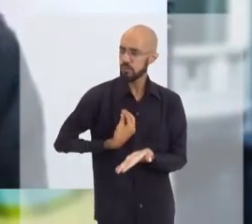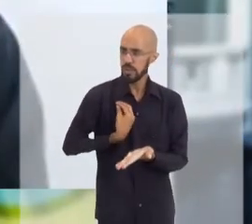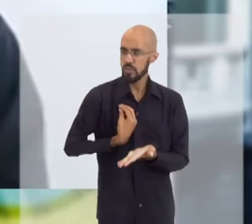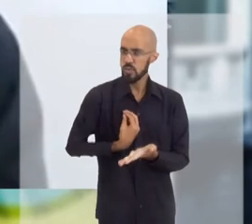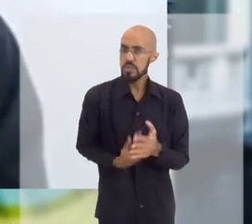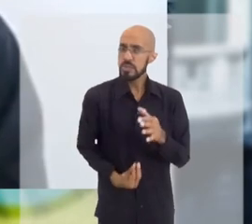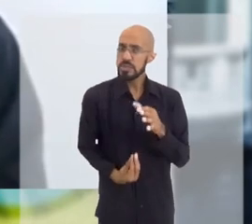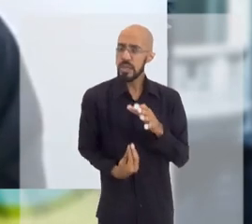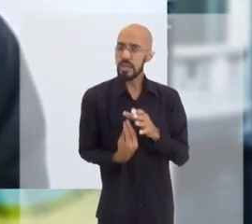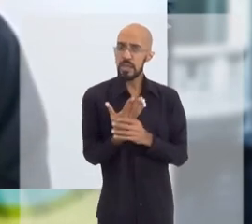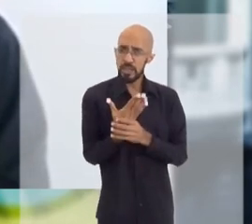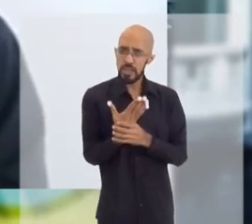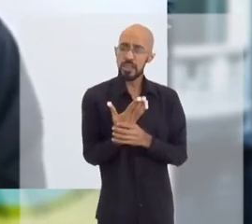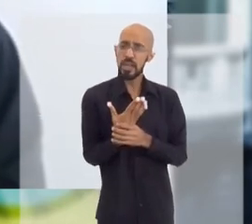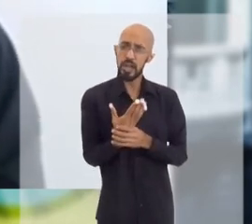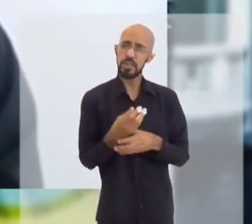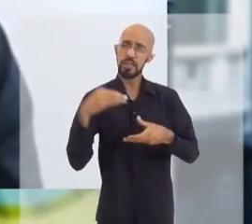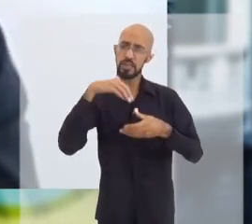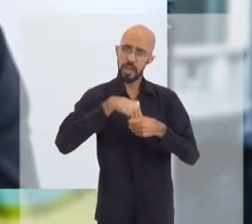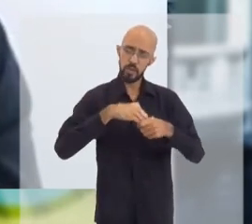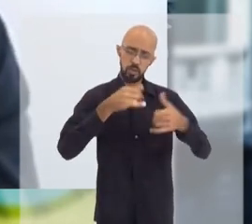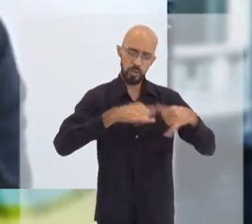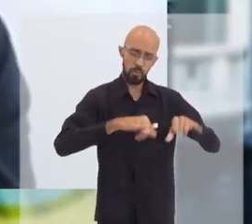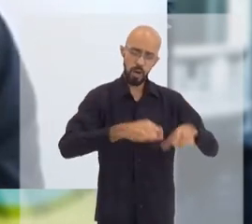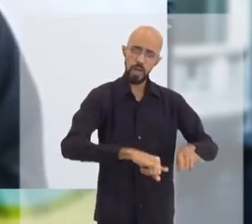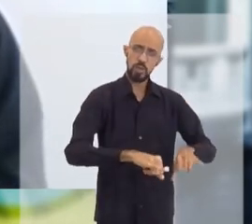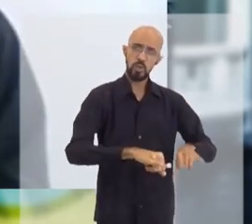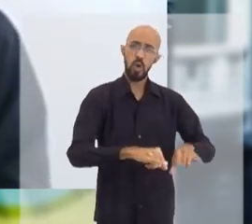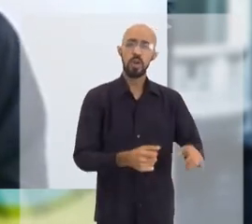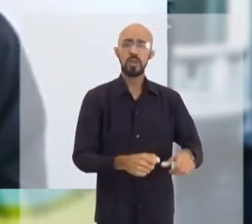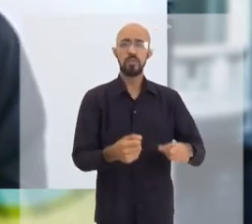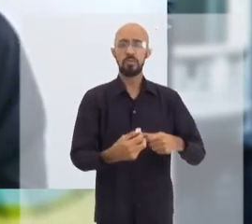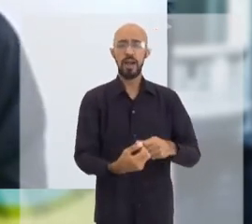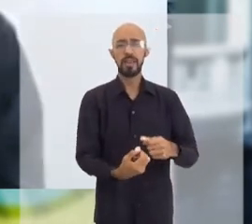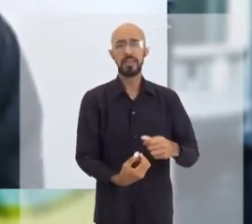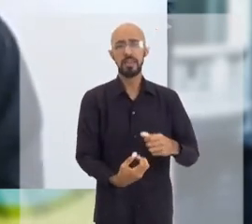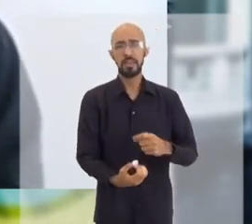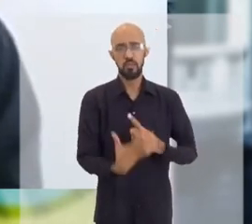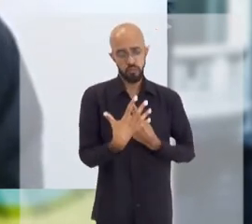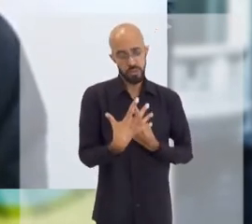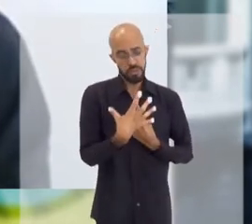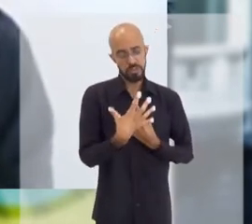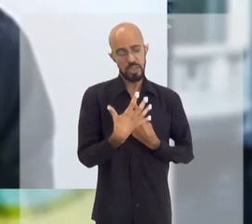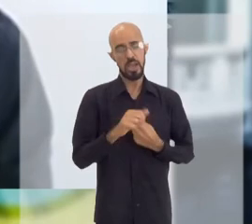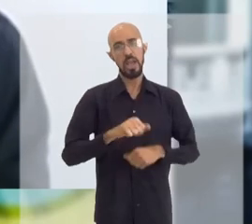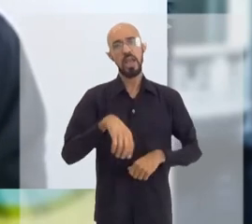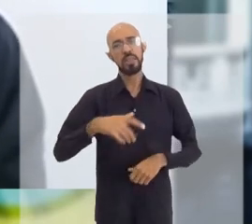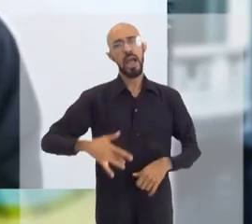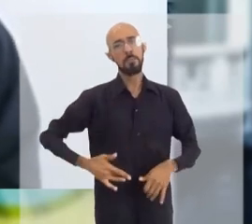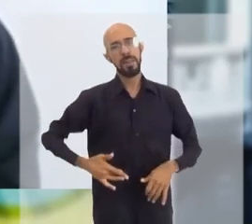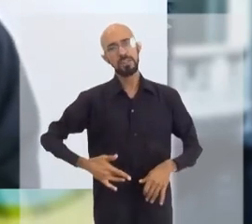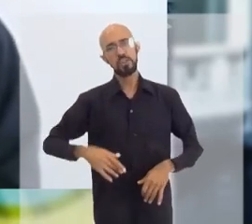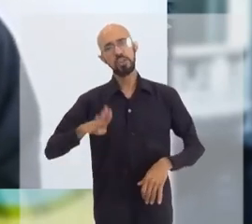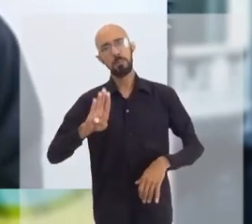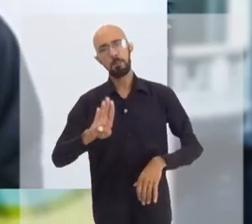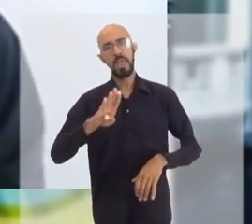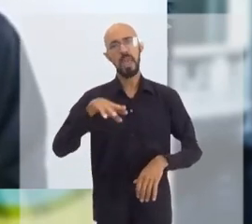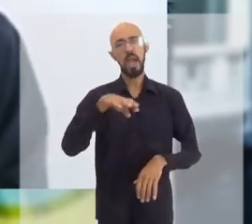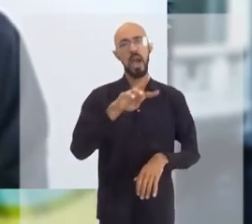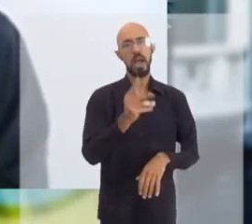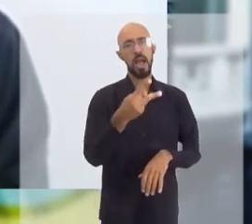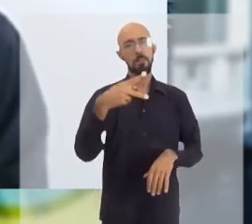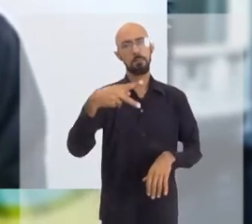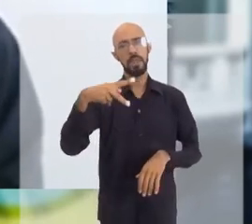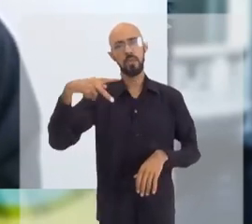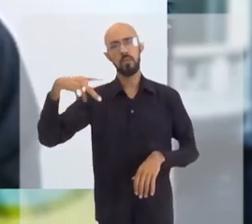produziu artificialmente essas proteínas e aí sim vai estimular o nosso sistema imunológico. É a vacina da hepatite B, é a vacina